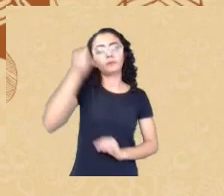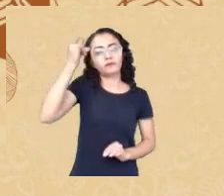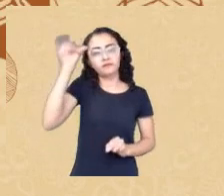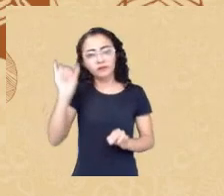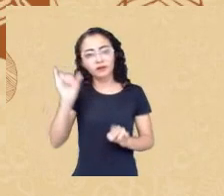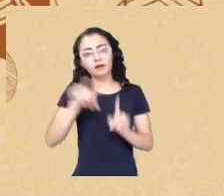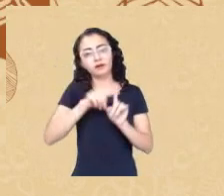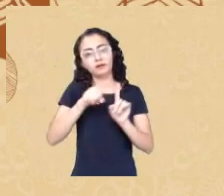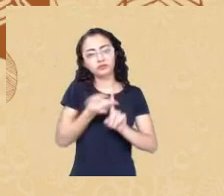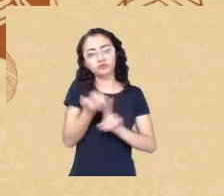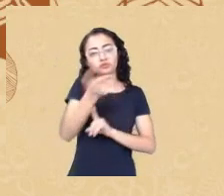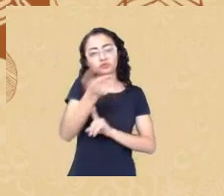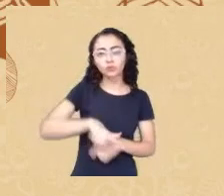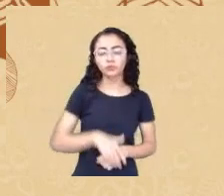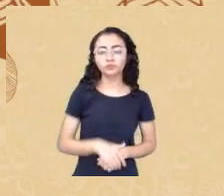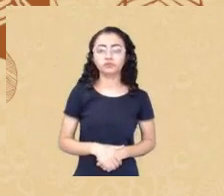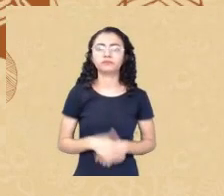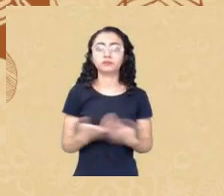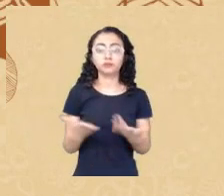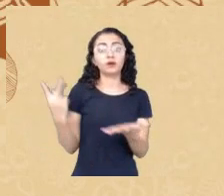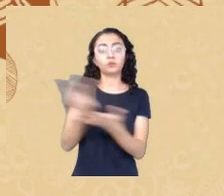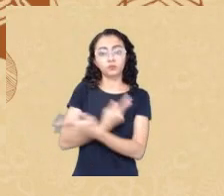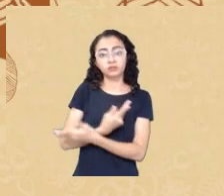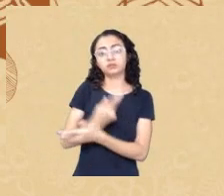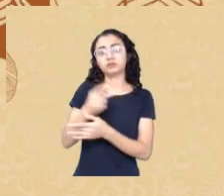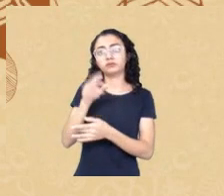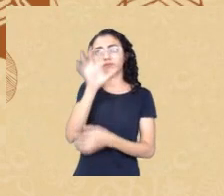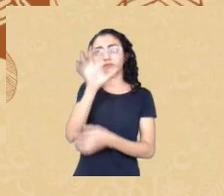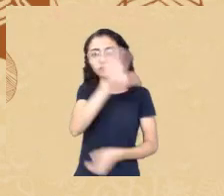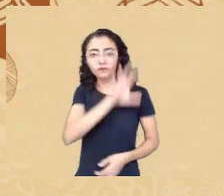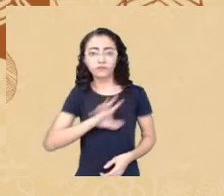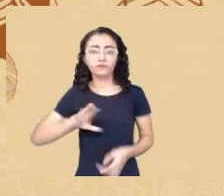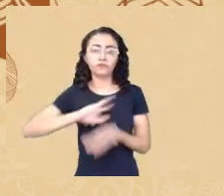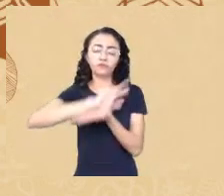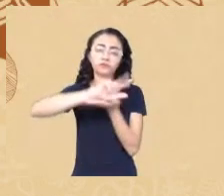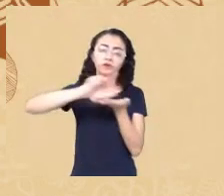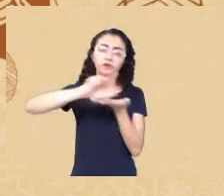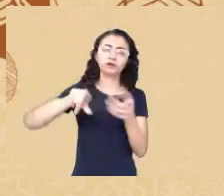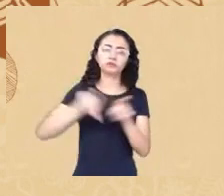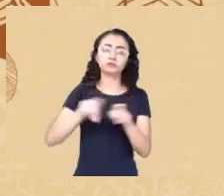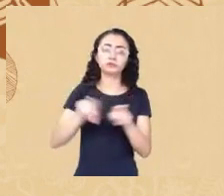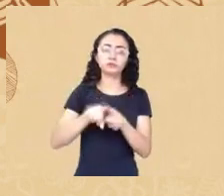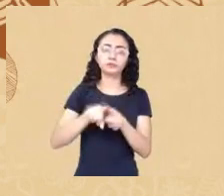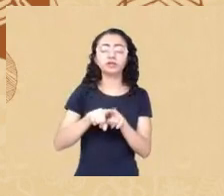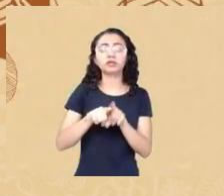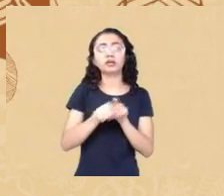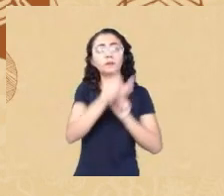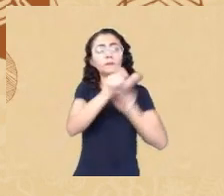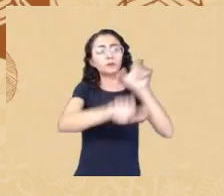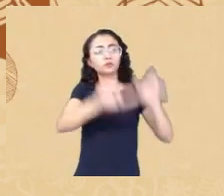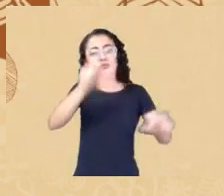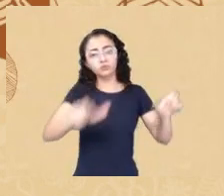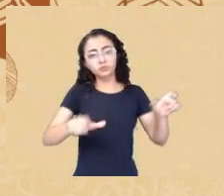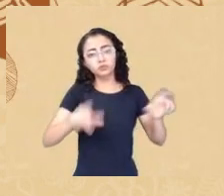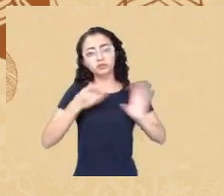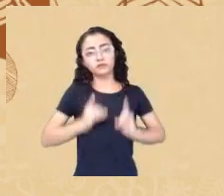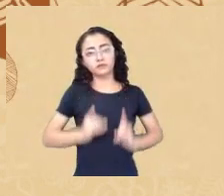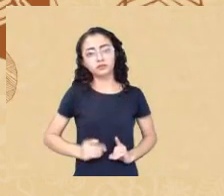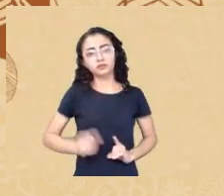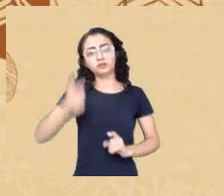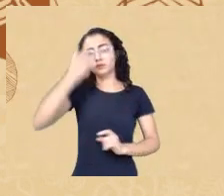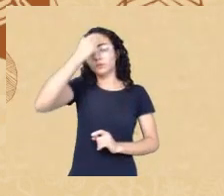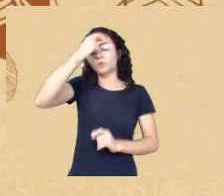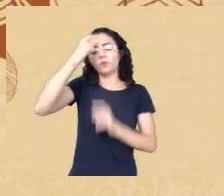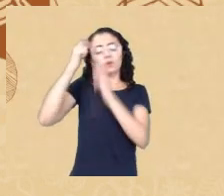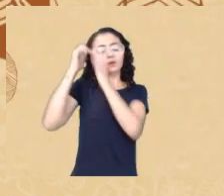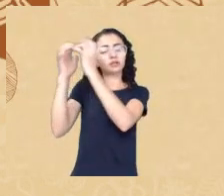com deficiências intelectuais falta de suportes educacionais para as crianças porque claro se é um problema genético que não tem como corrigir e não vai